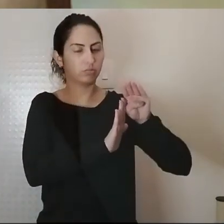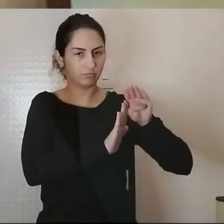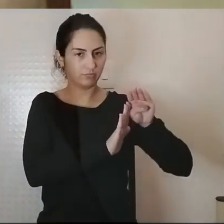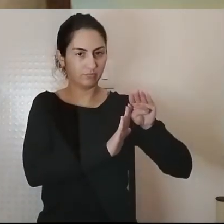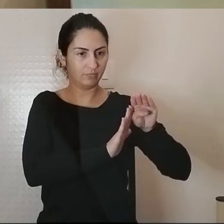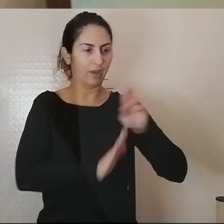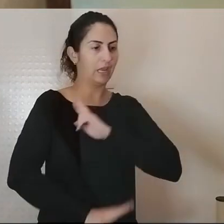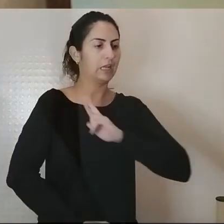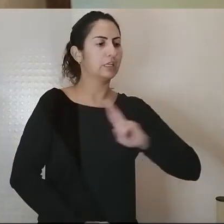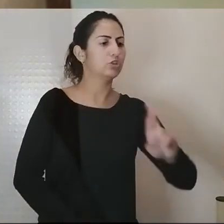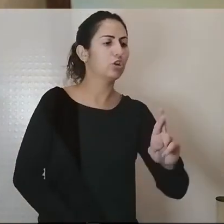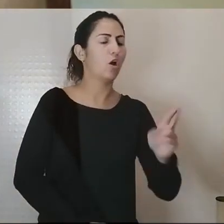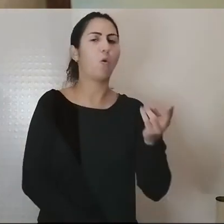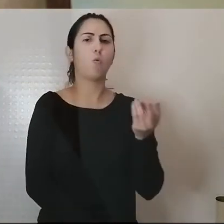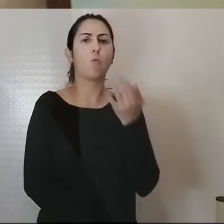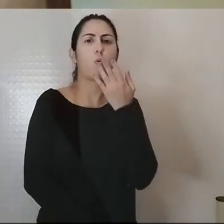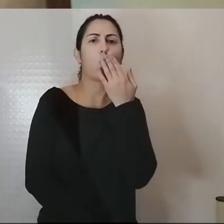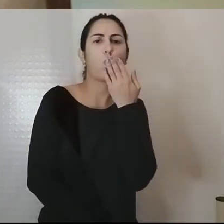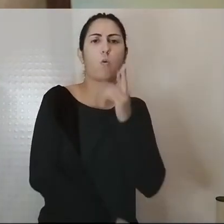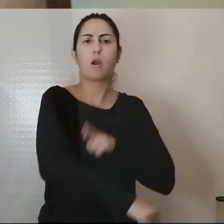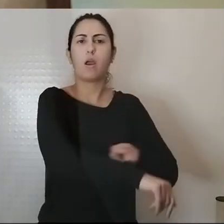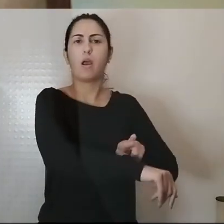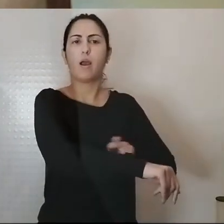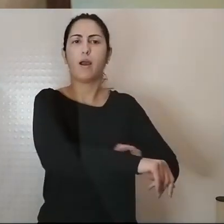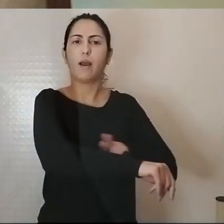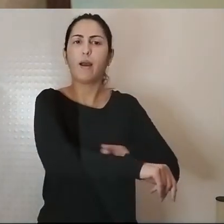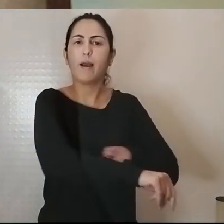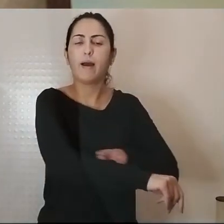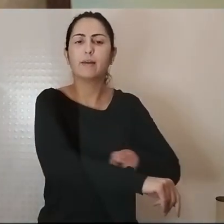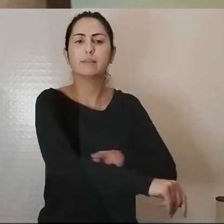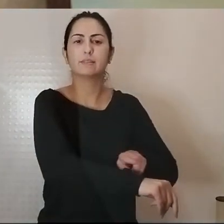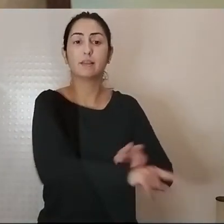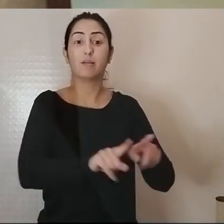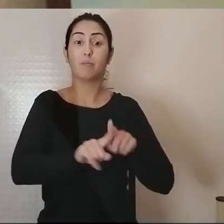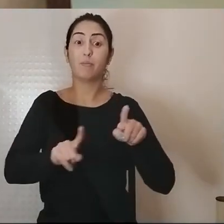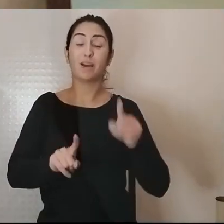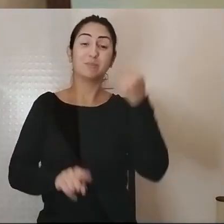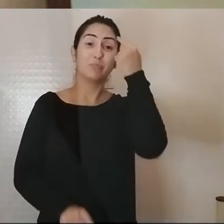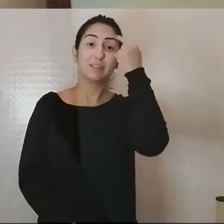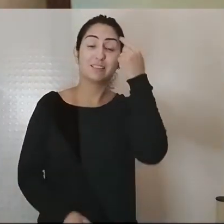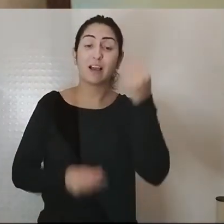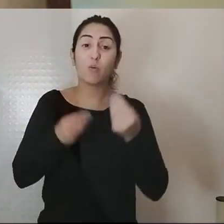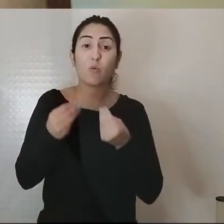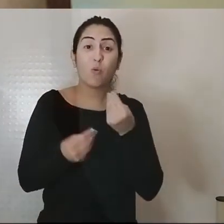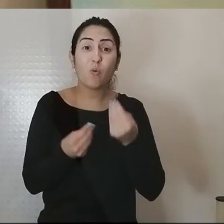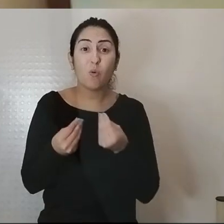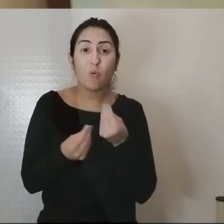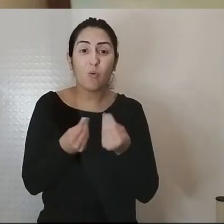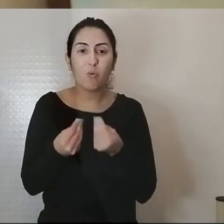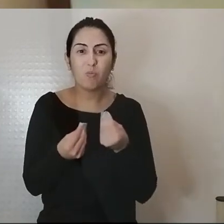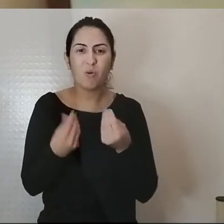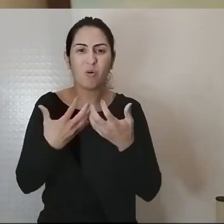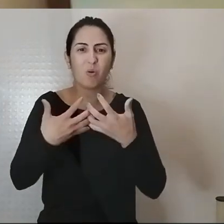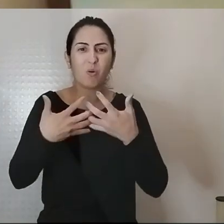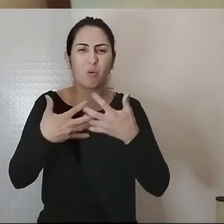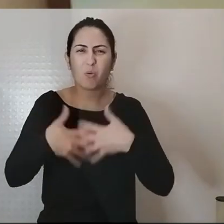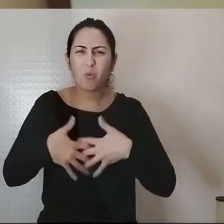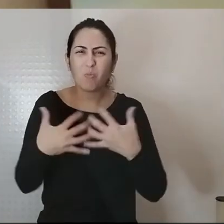étnica religiosa cor raça mas em relação às complexidades de ser e se